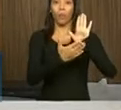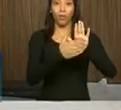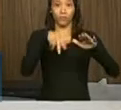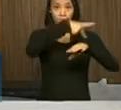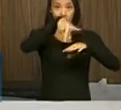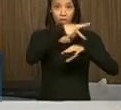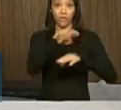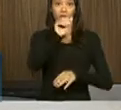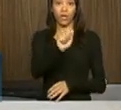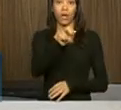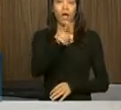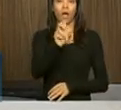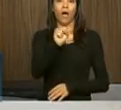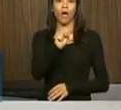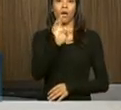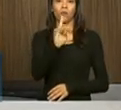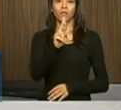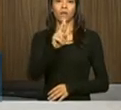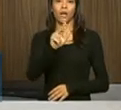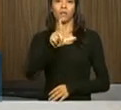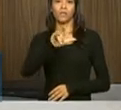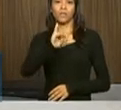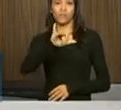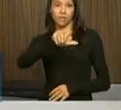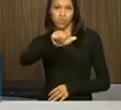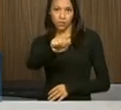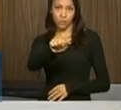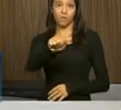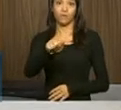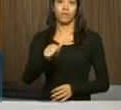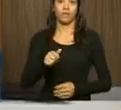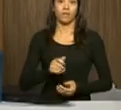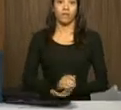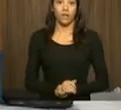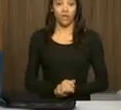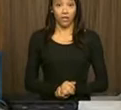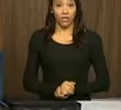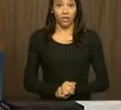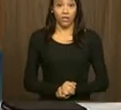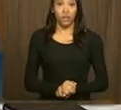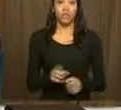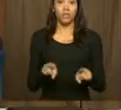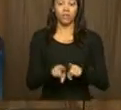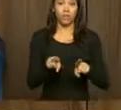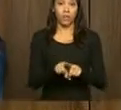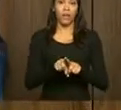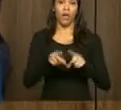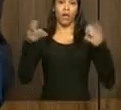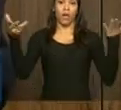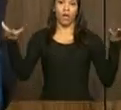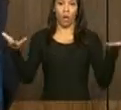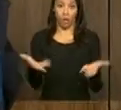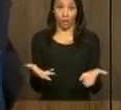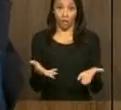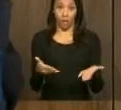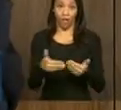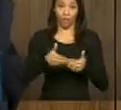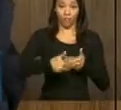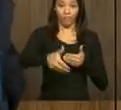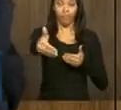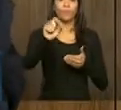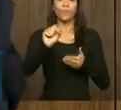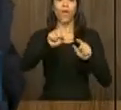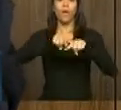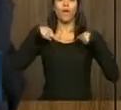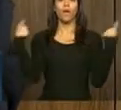do G20 esse ano, vão sendo desenvolvidos ao longo do ano e o coroamento é agora então na reunião de cúpula.